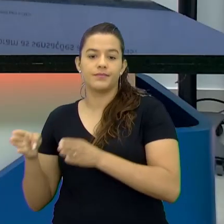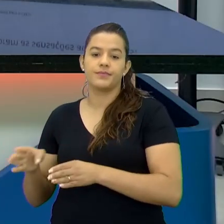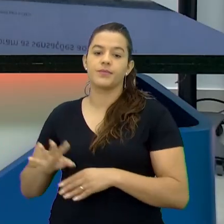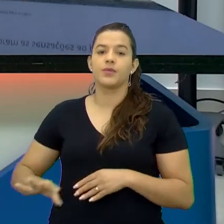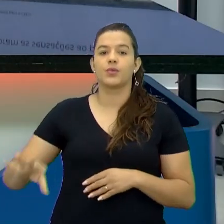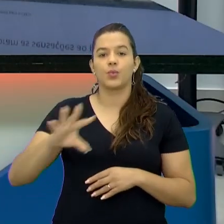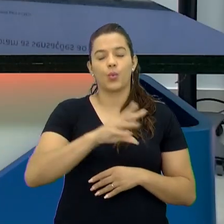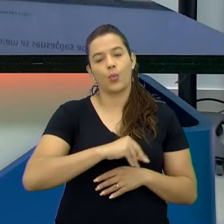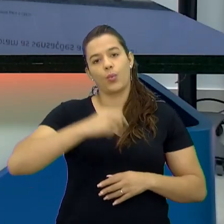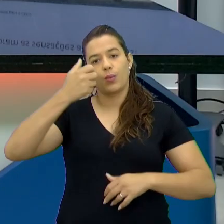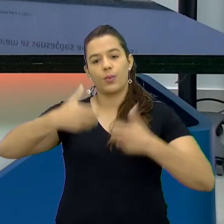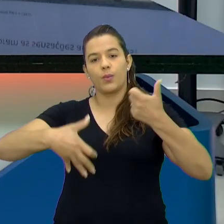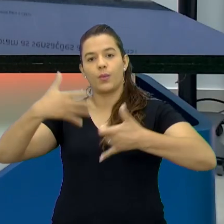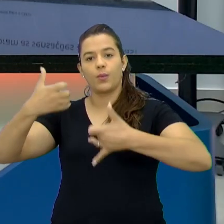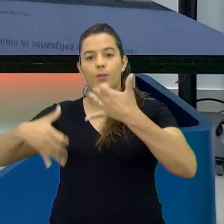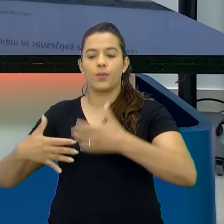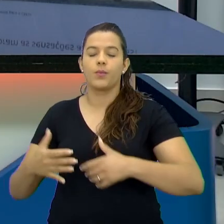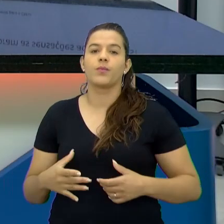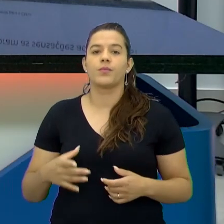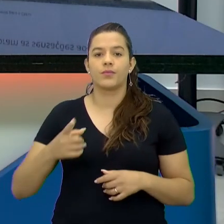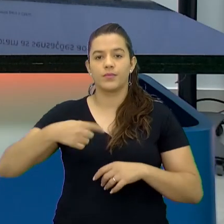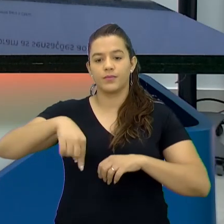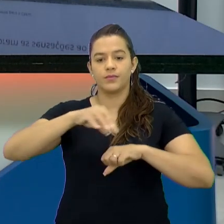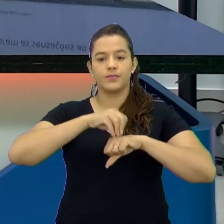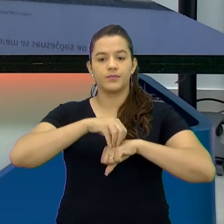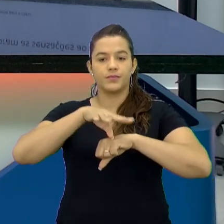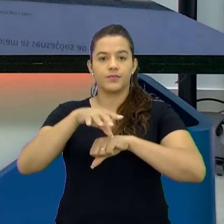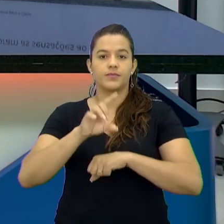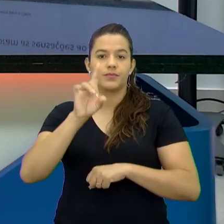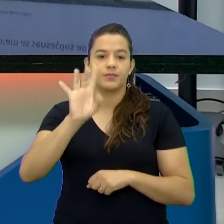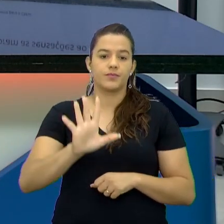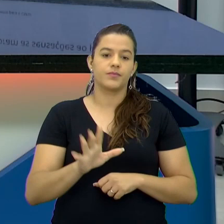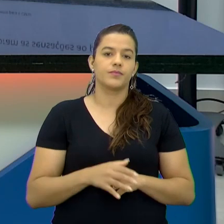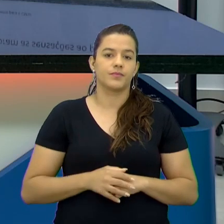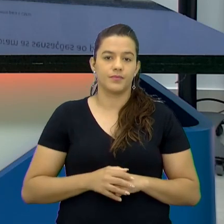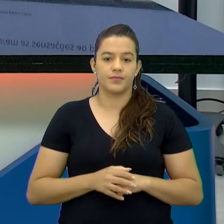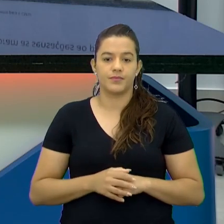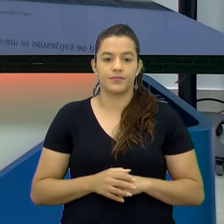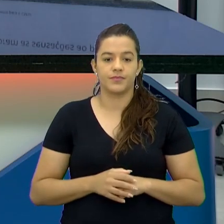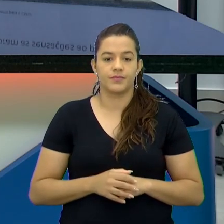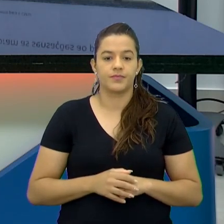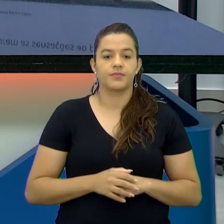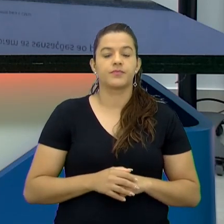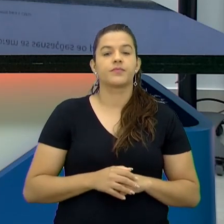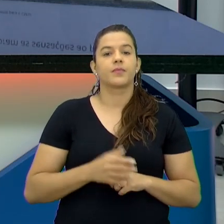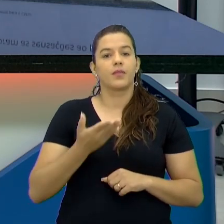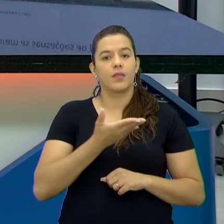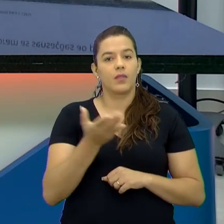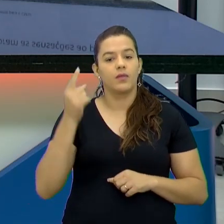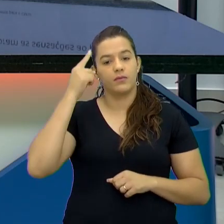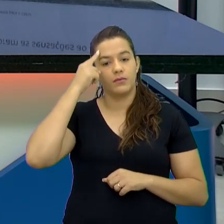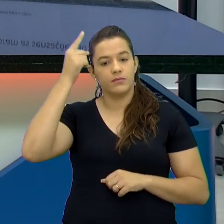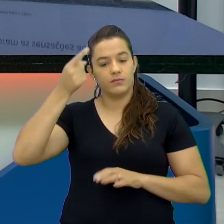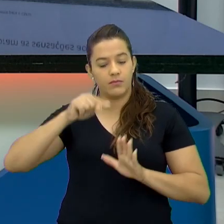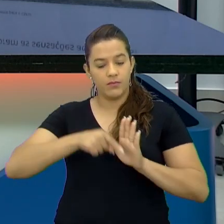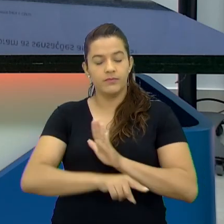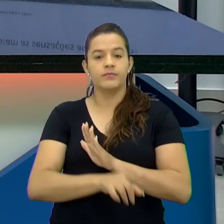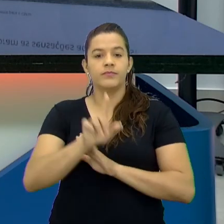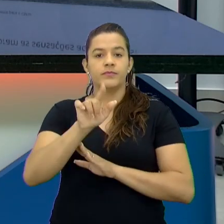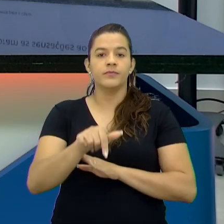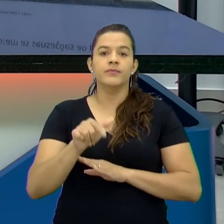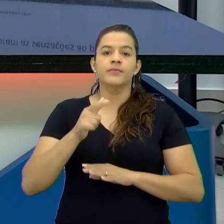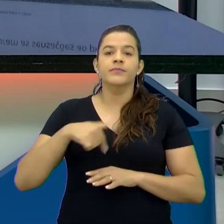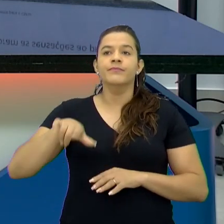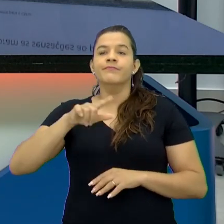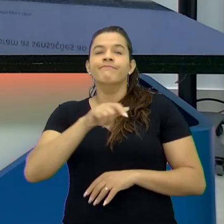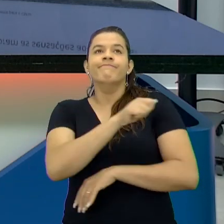tudo Explica tudo Eu já estou dando os exemplos aqui Exatamente A ideia do aprofundamento é essa O aluno